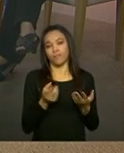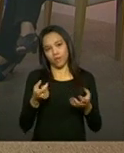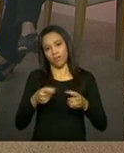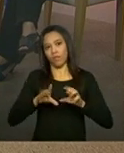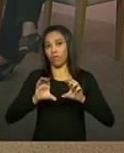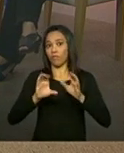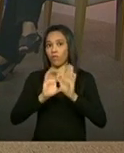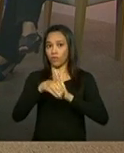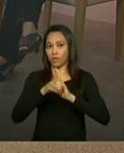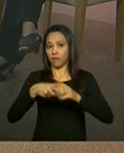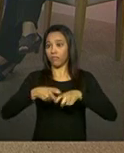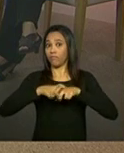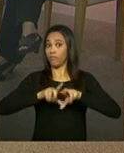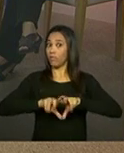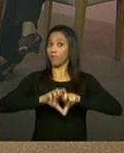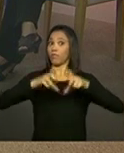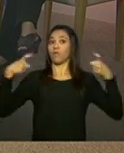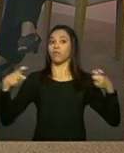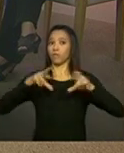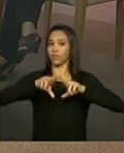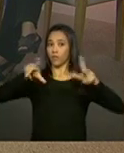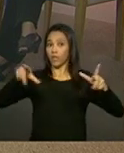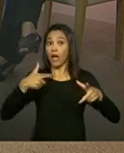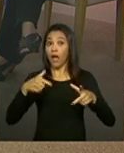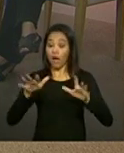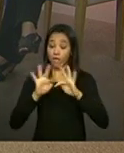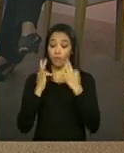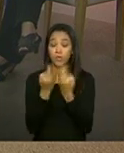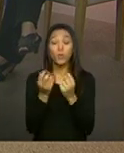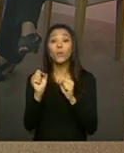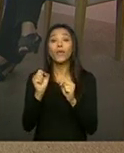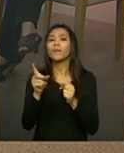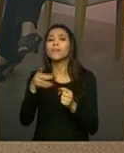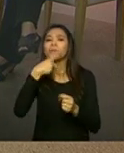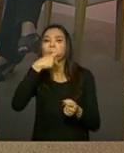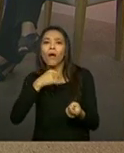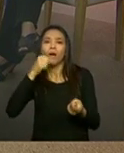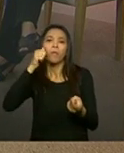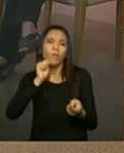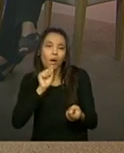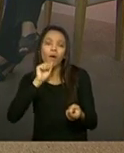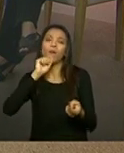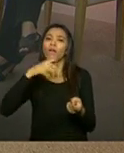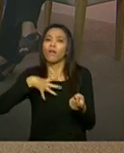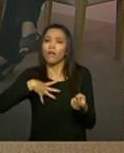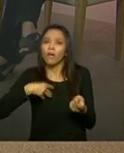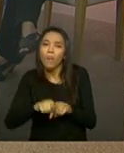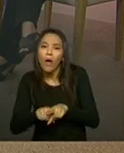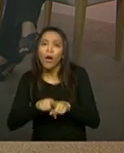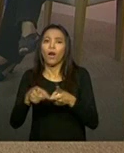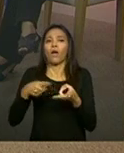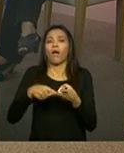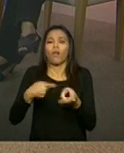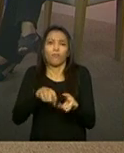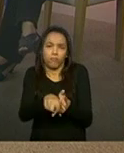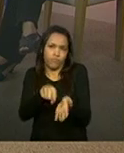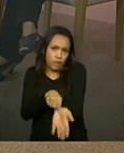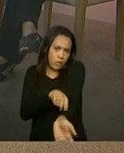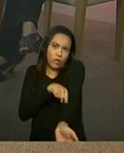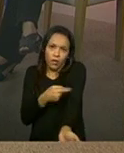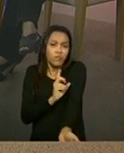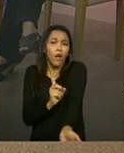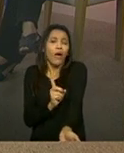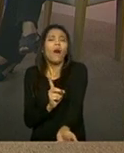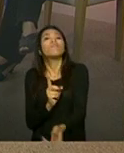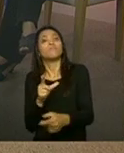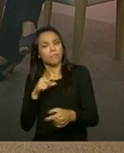família, né? A própria família define o que para ela é família. Não precisa ser aquela família clássica, tradicional, o pai, a mãe e